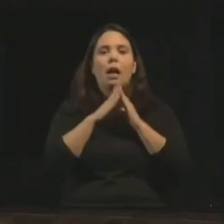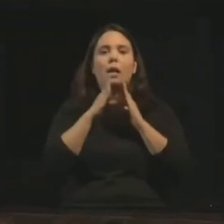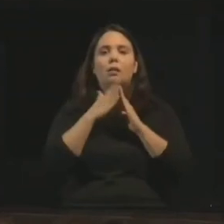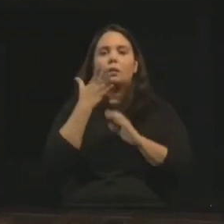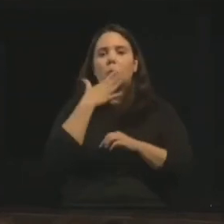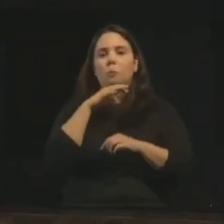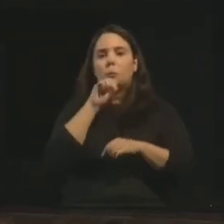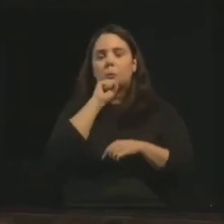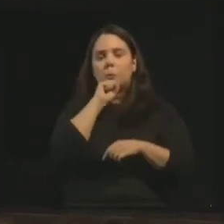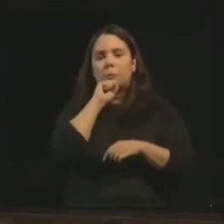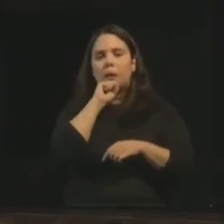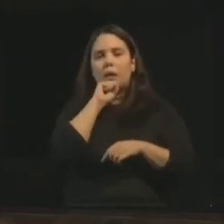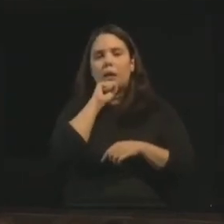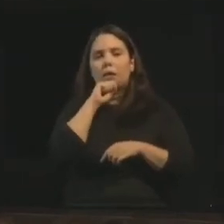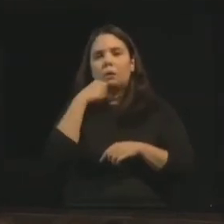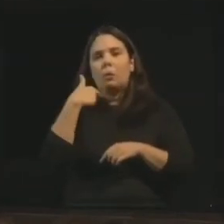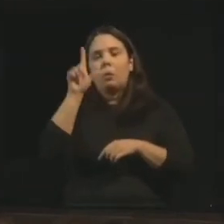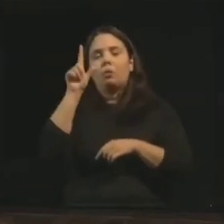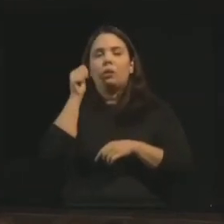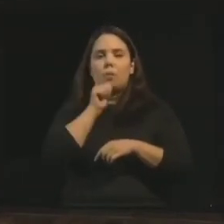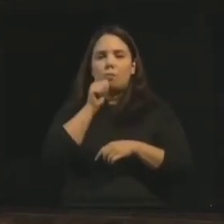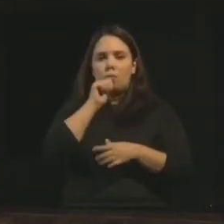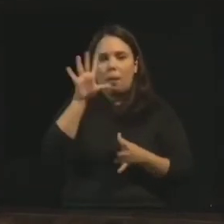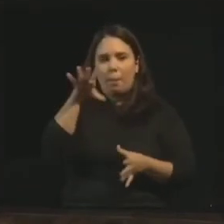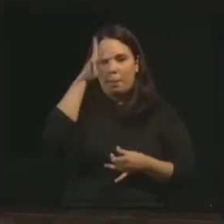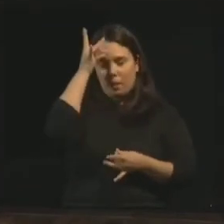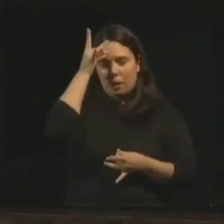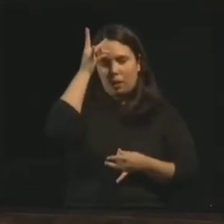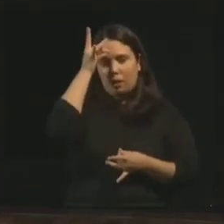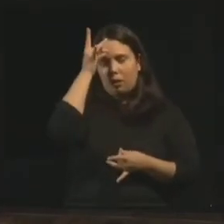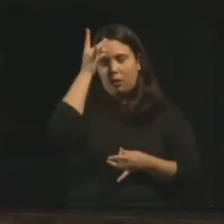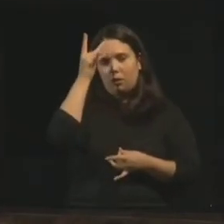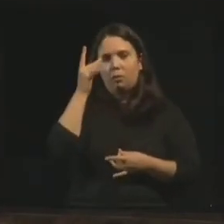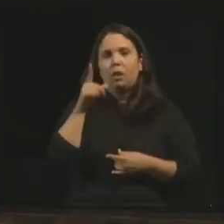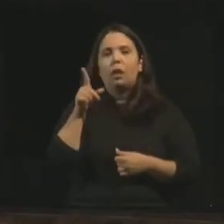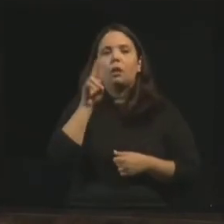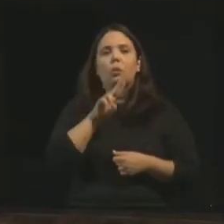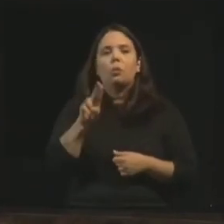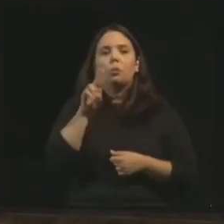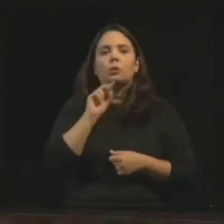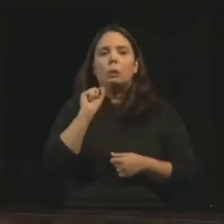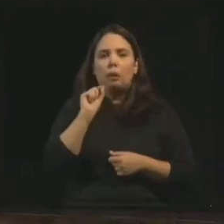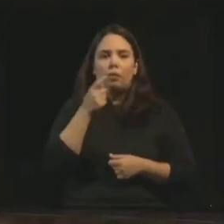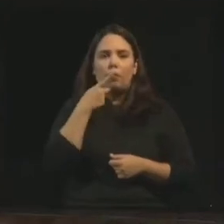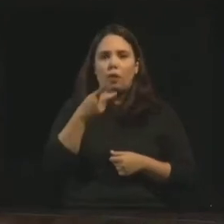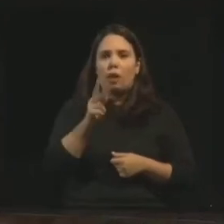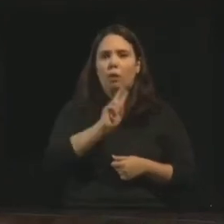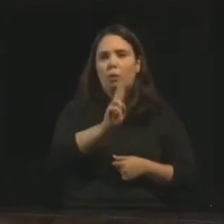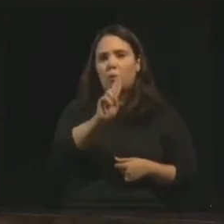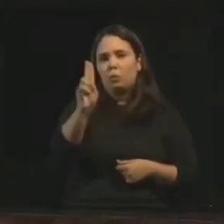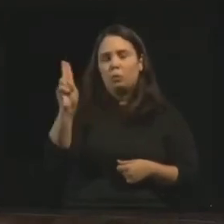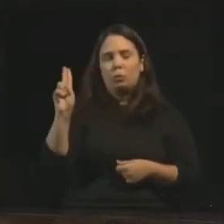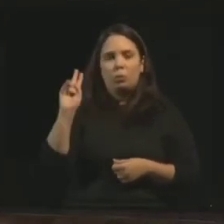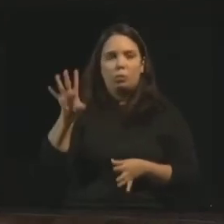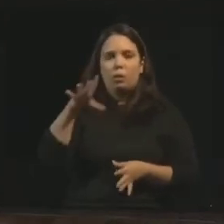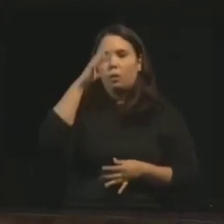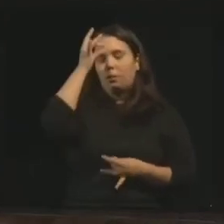de uma das médiuns que foi utilizada, vejam que Kardec nem costumava utilizar citar o nome dos médiuns nas obras